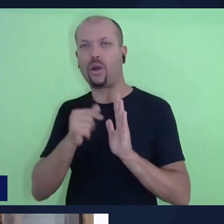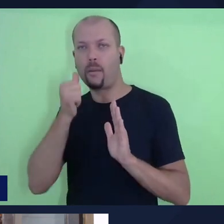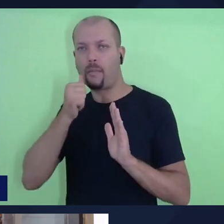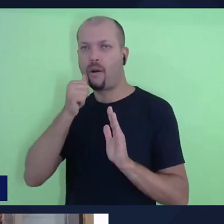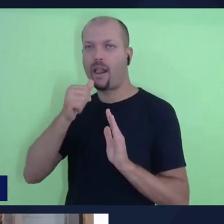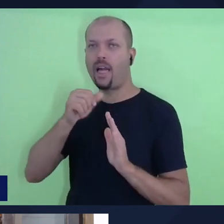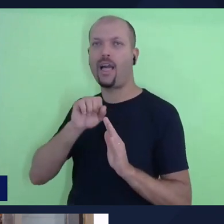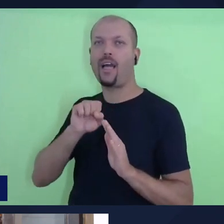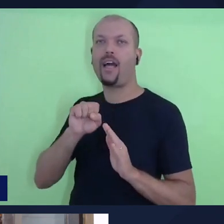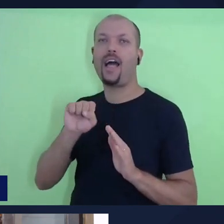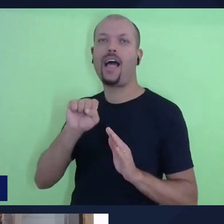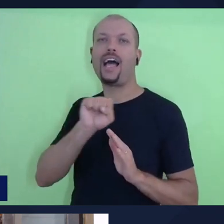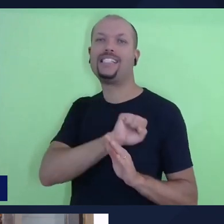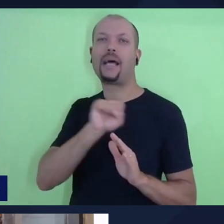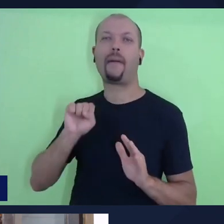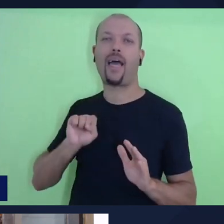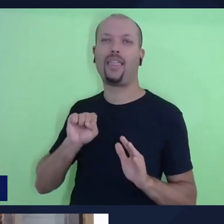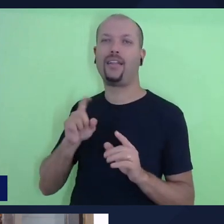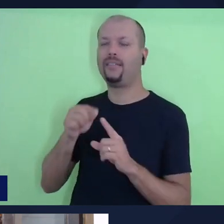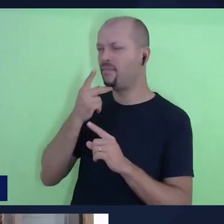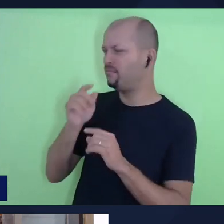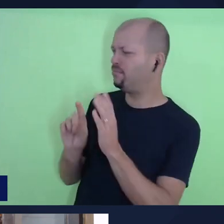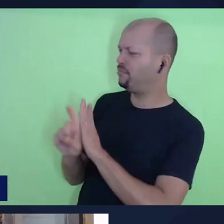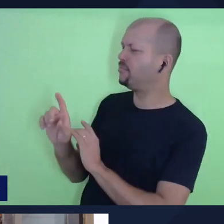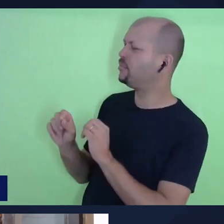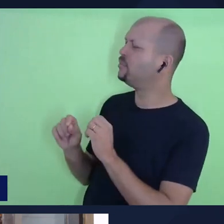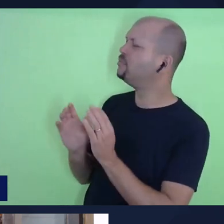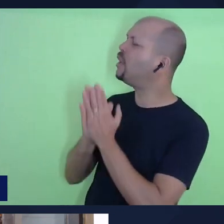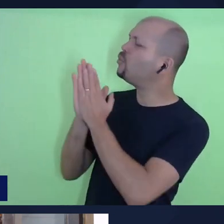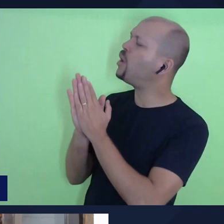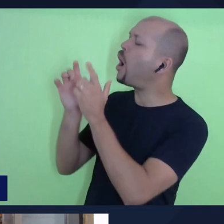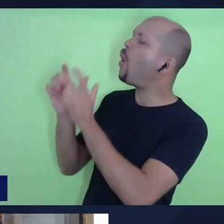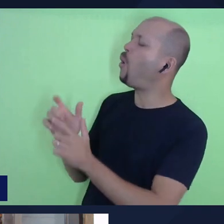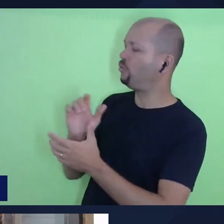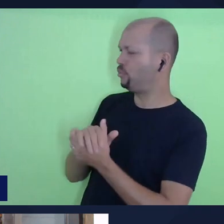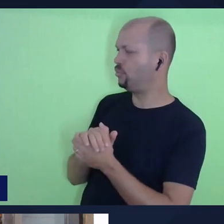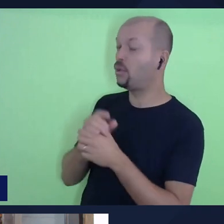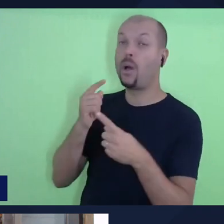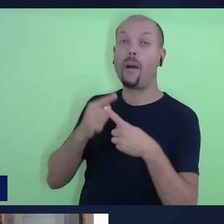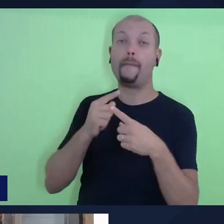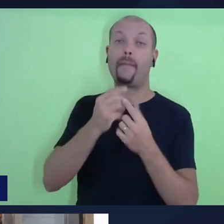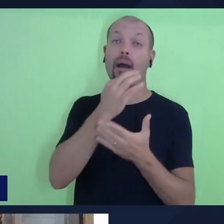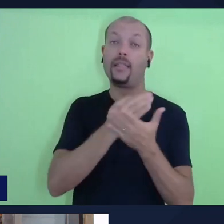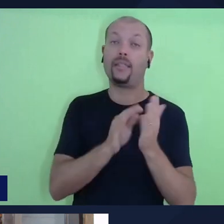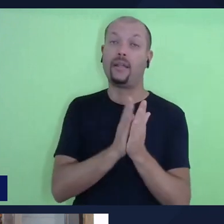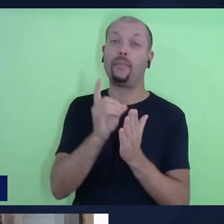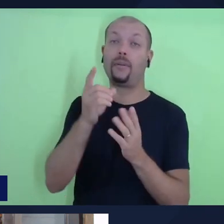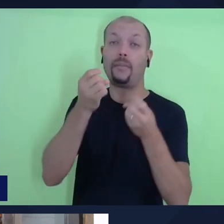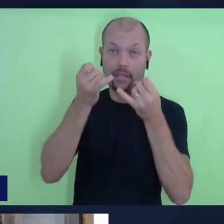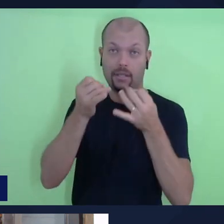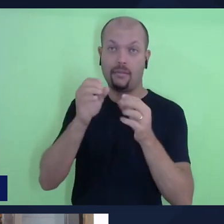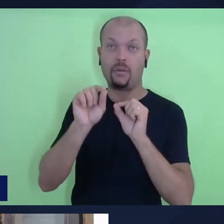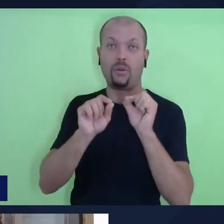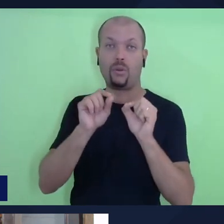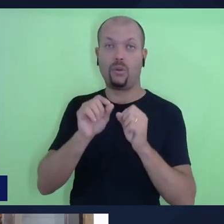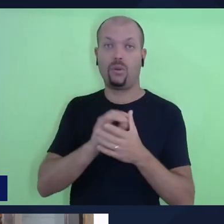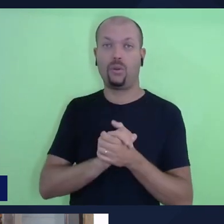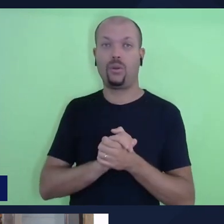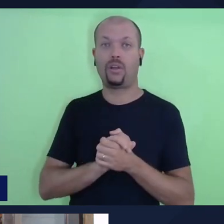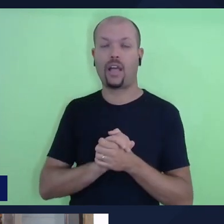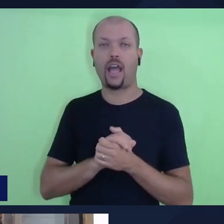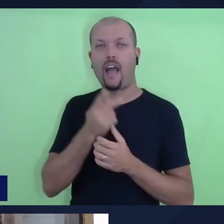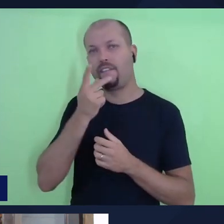por que que ela pergunta pra Jesus aonde adorar? Porque no texto, né, do Pentateuco Samaritano,